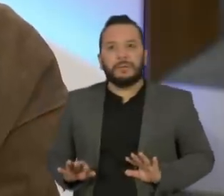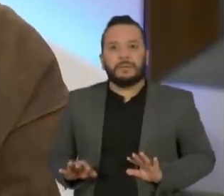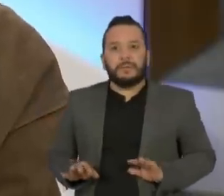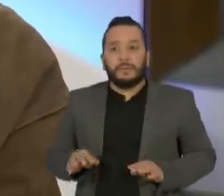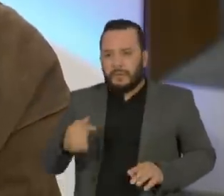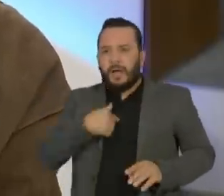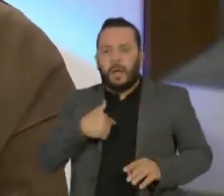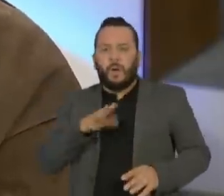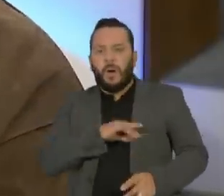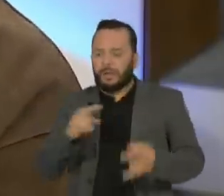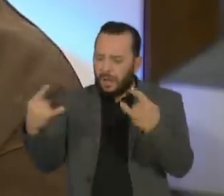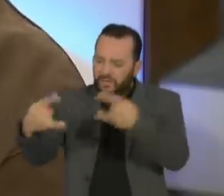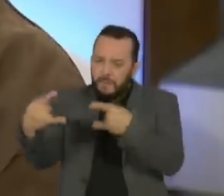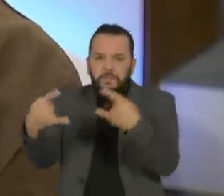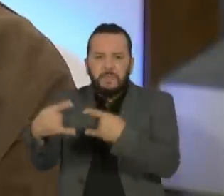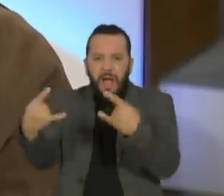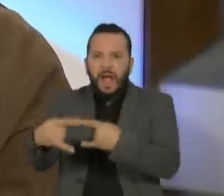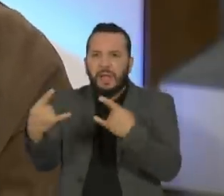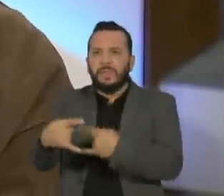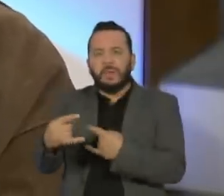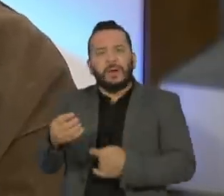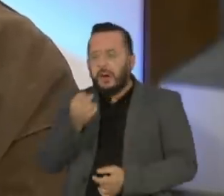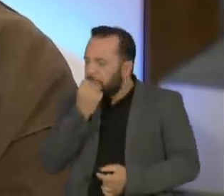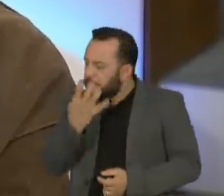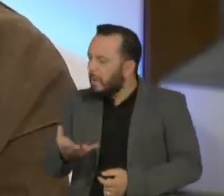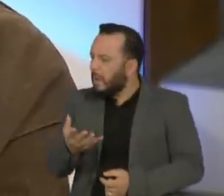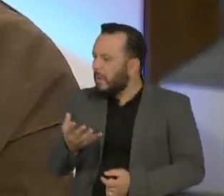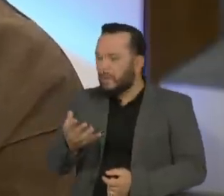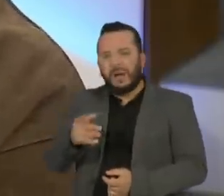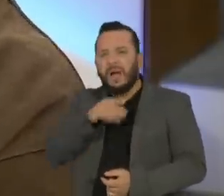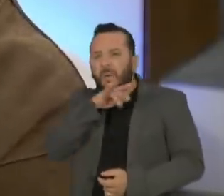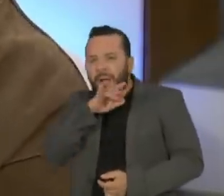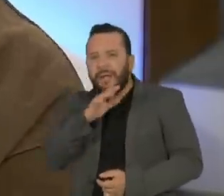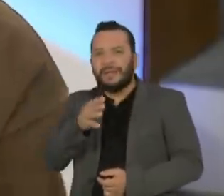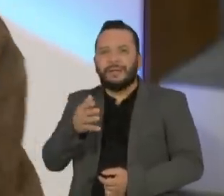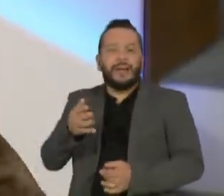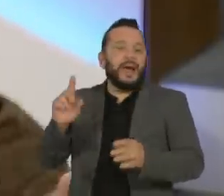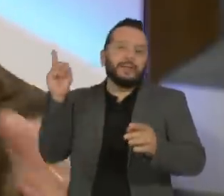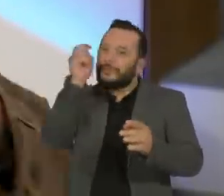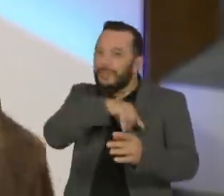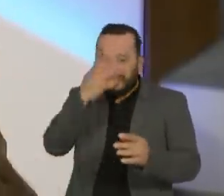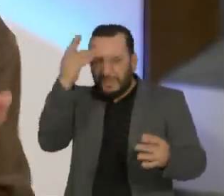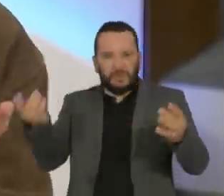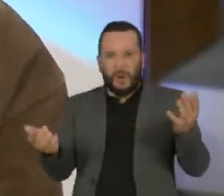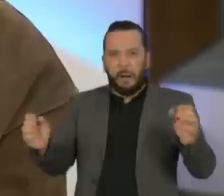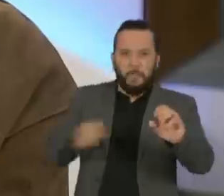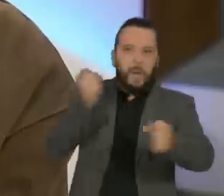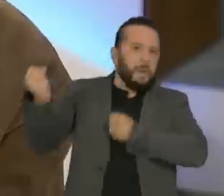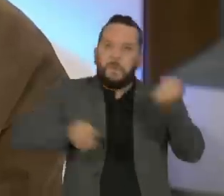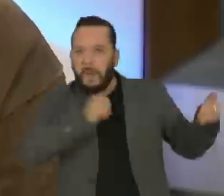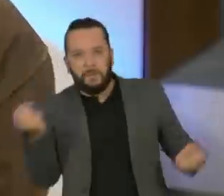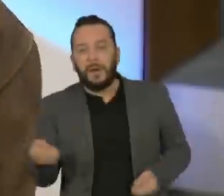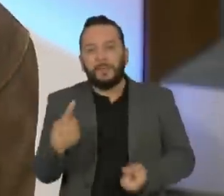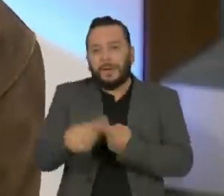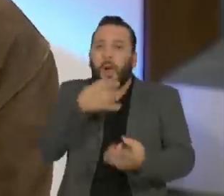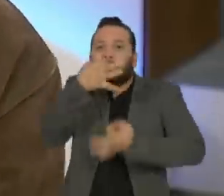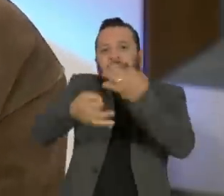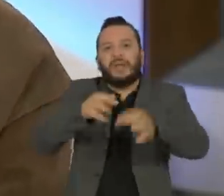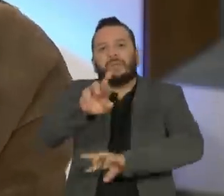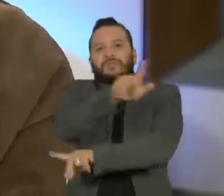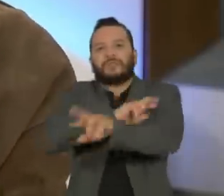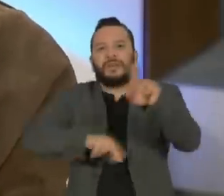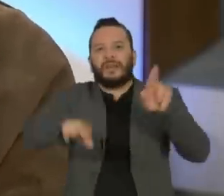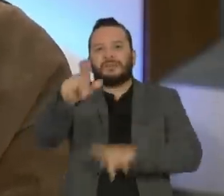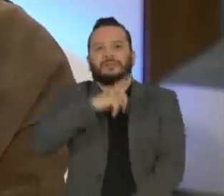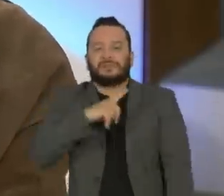heavy metal? Ou eu falo assim, olha, eu acho o heavy metal, eu acho o cafuno. Pessoal, eu não queria fechar. Aí as pessoas ficam com muita raiva. Agora, eu não vou